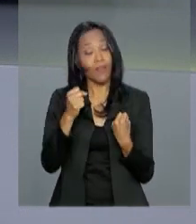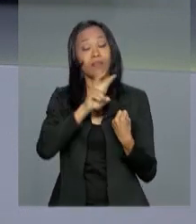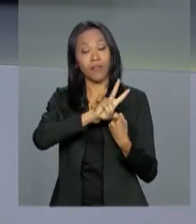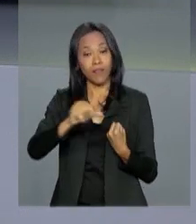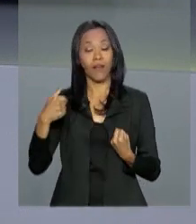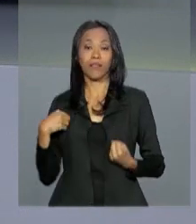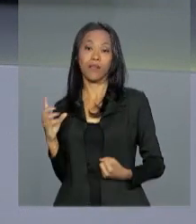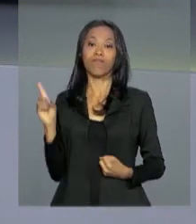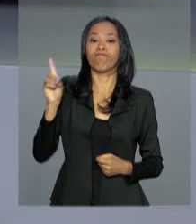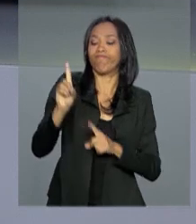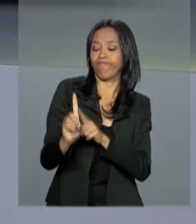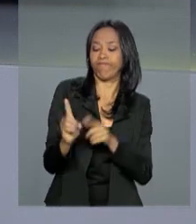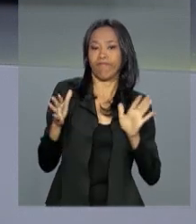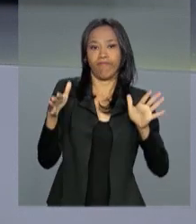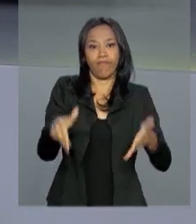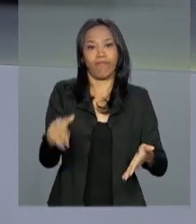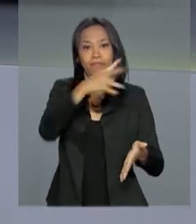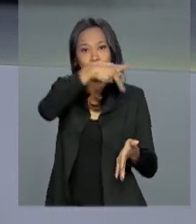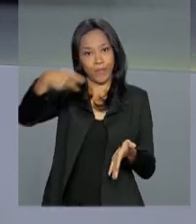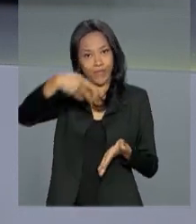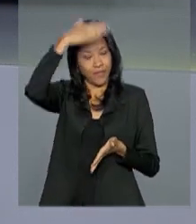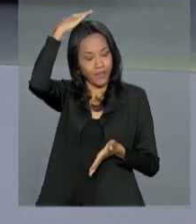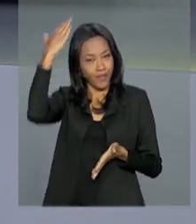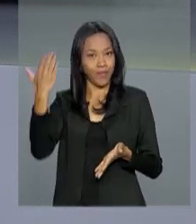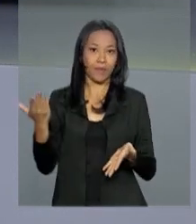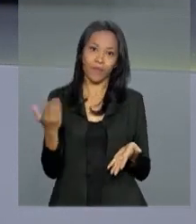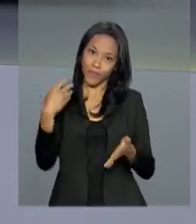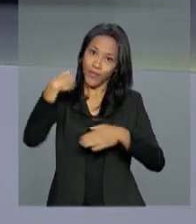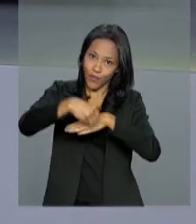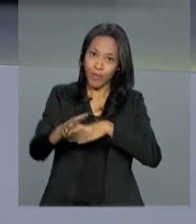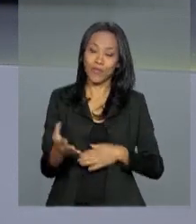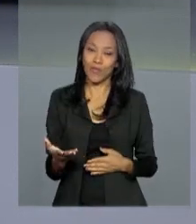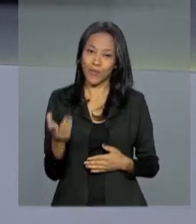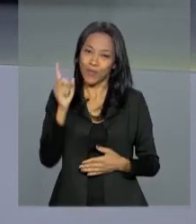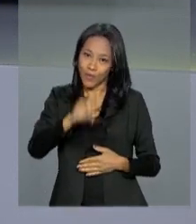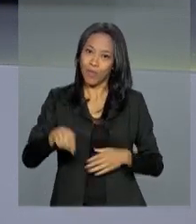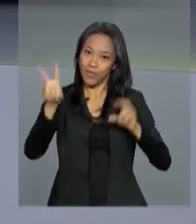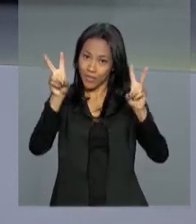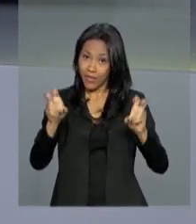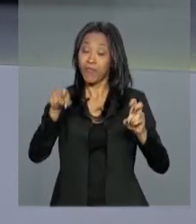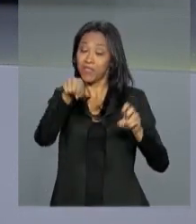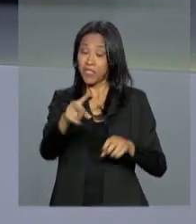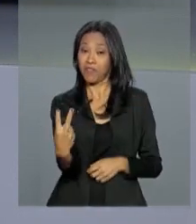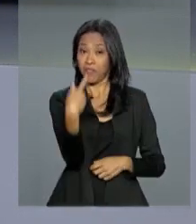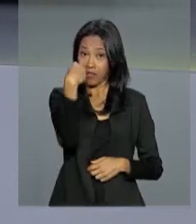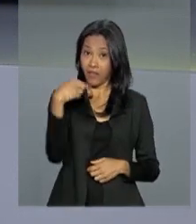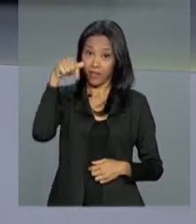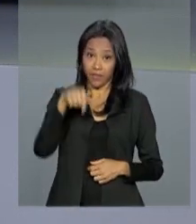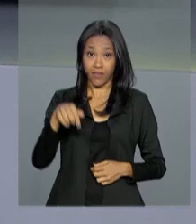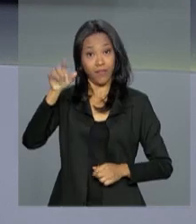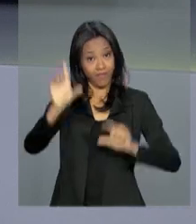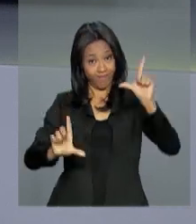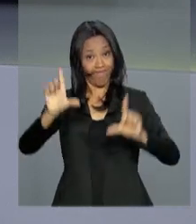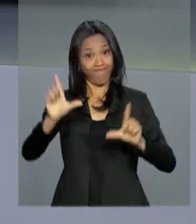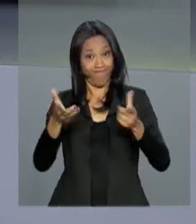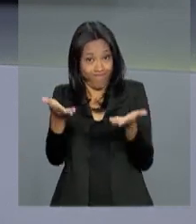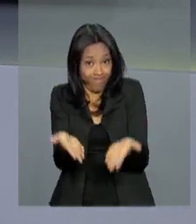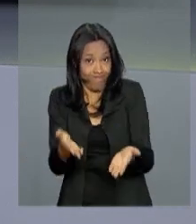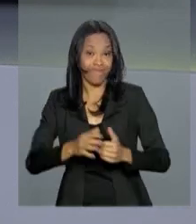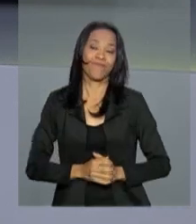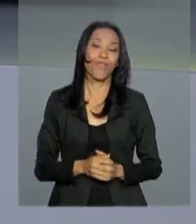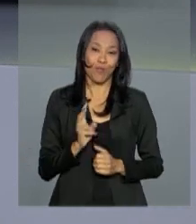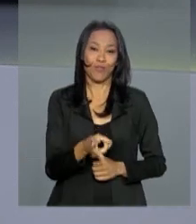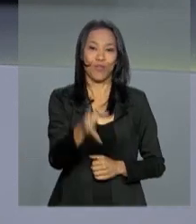terá a participação do presidente Michel Temer. Informações sobre esse assunto você acompanha também nos nossos boletins de